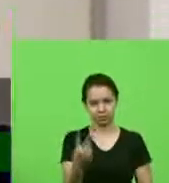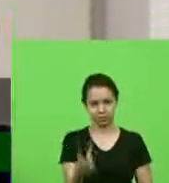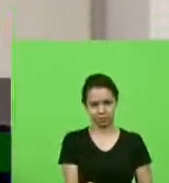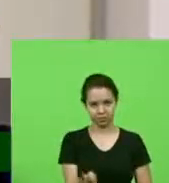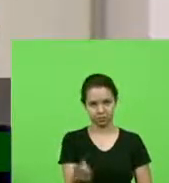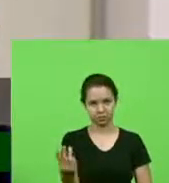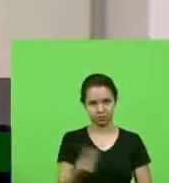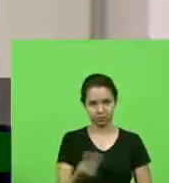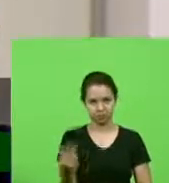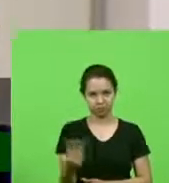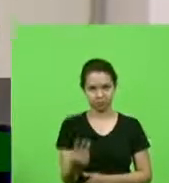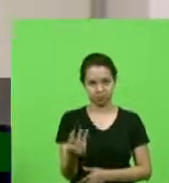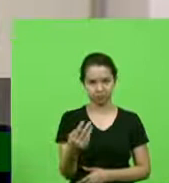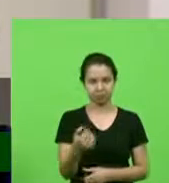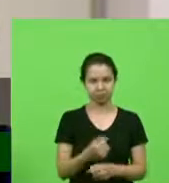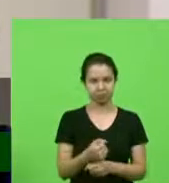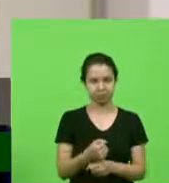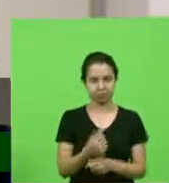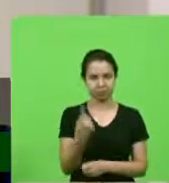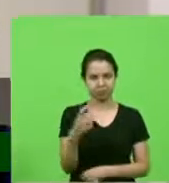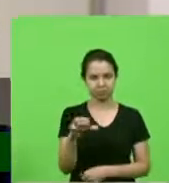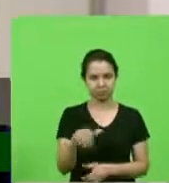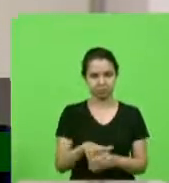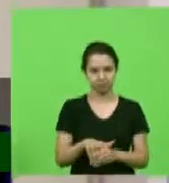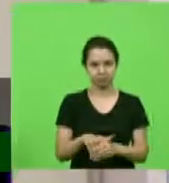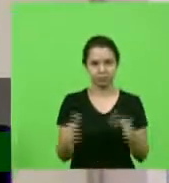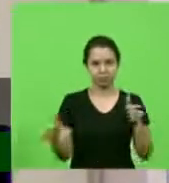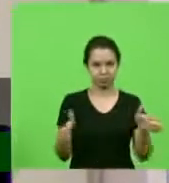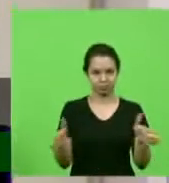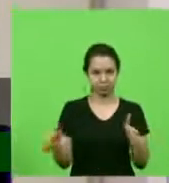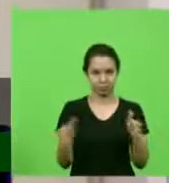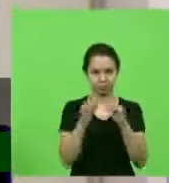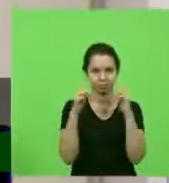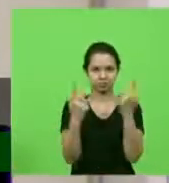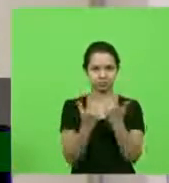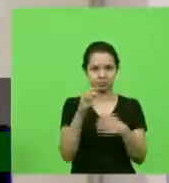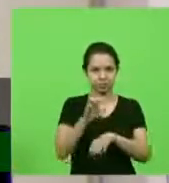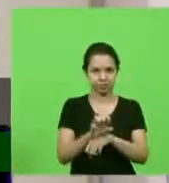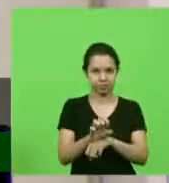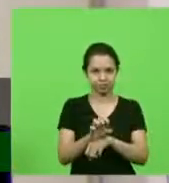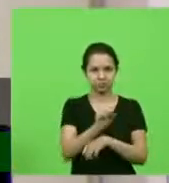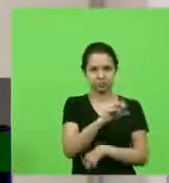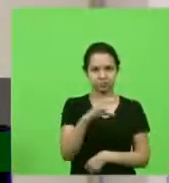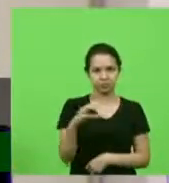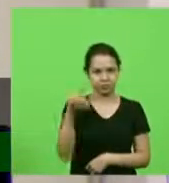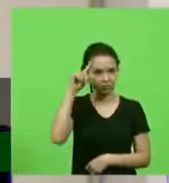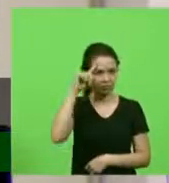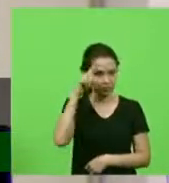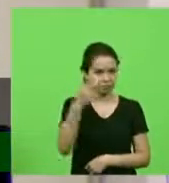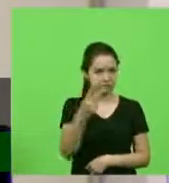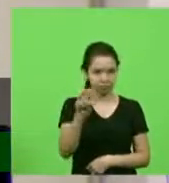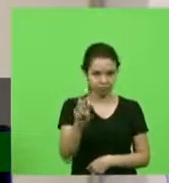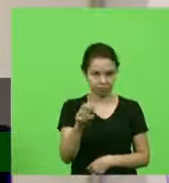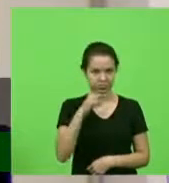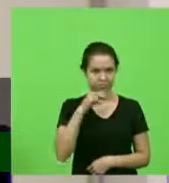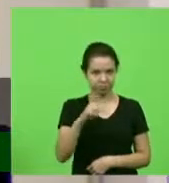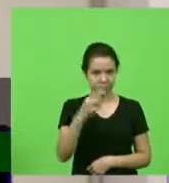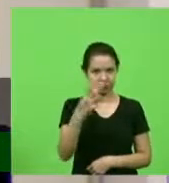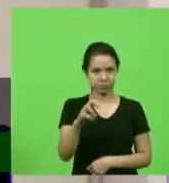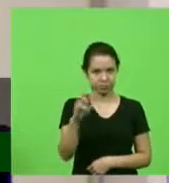19ª legislatura da Assembleia Legislativa do Estado de Santa Catarina, realizada em 25 de março de 2021.